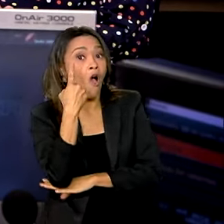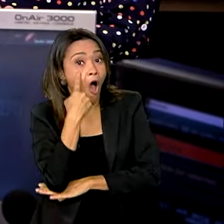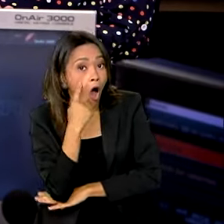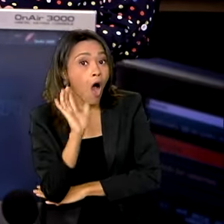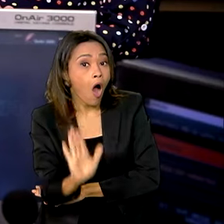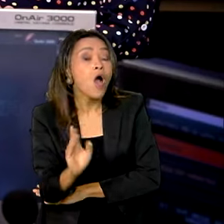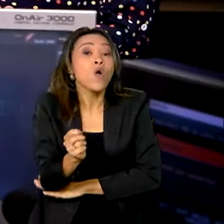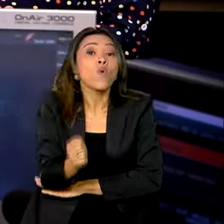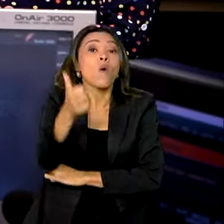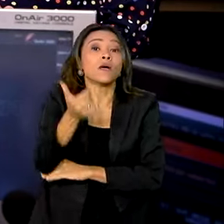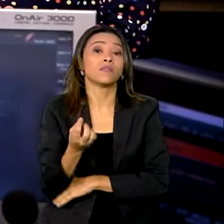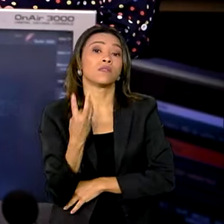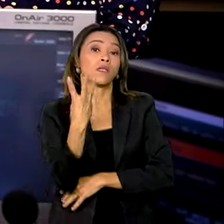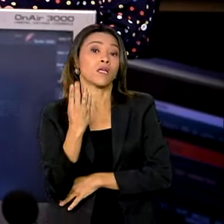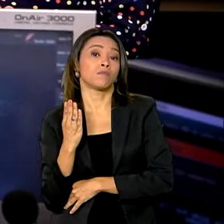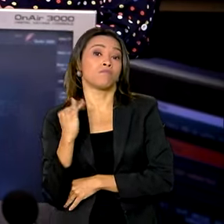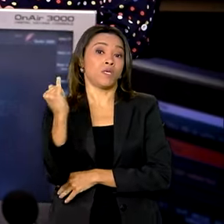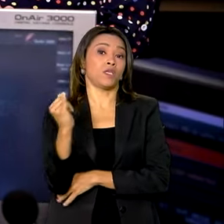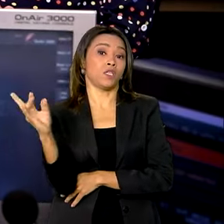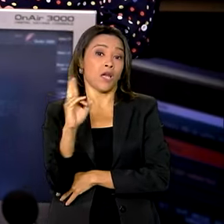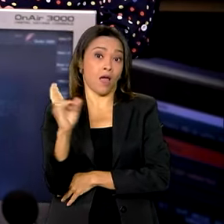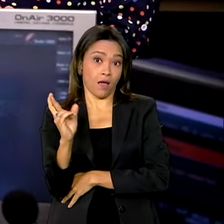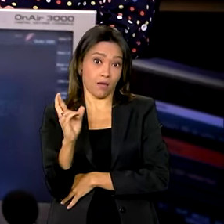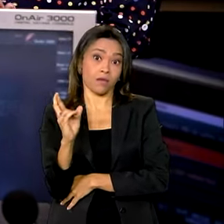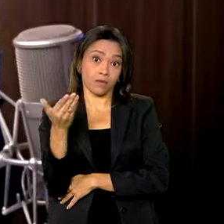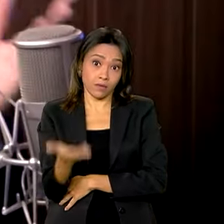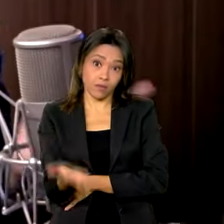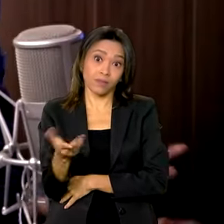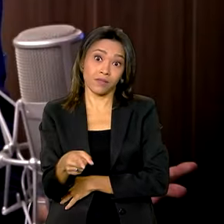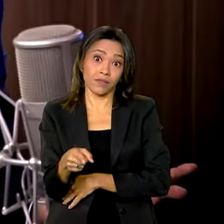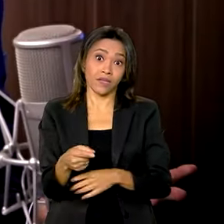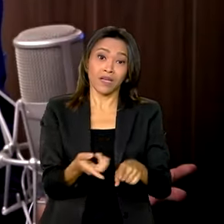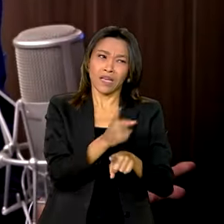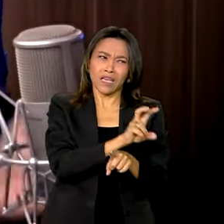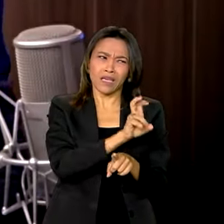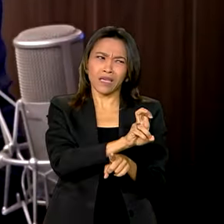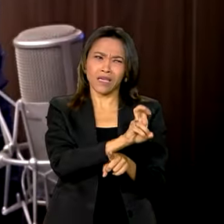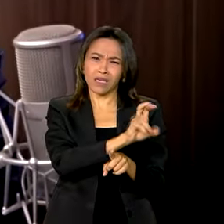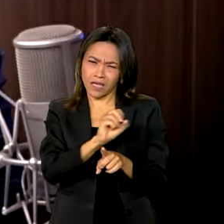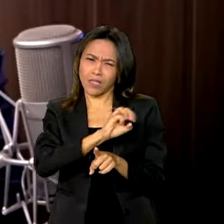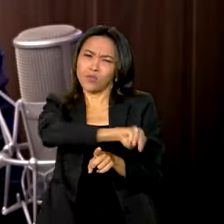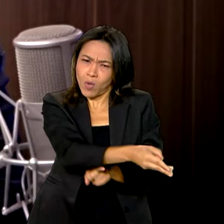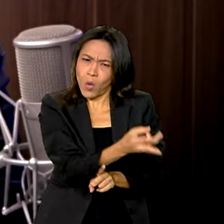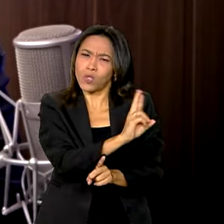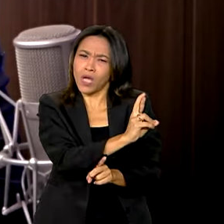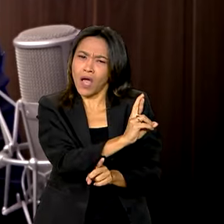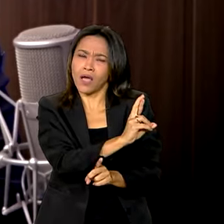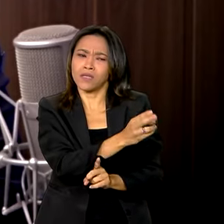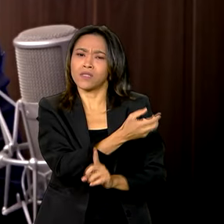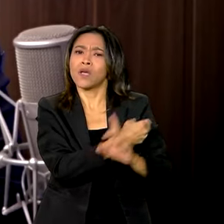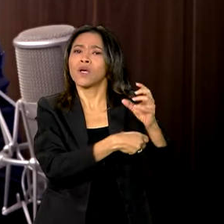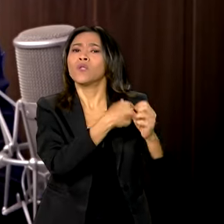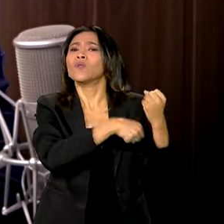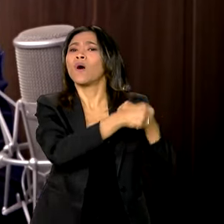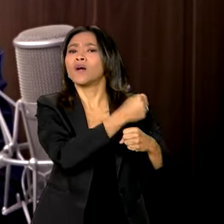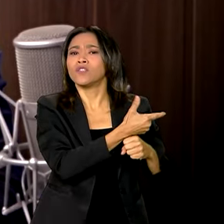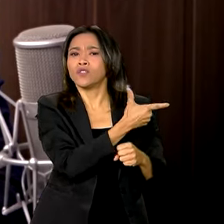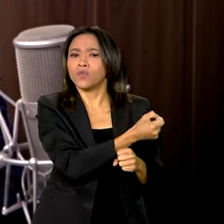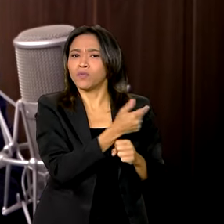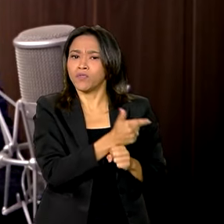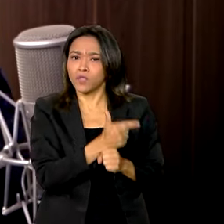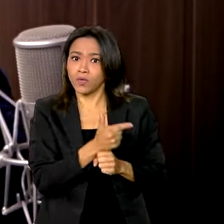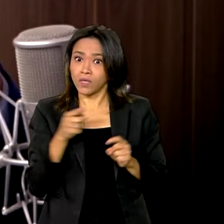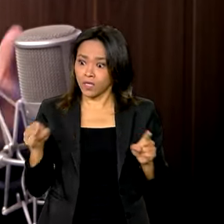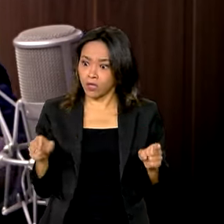que quase 3 bilhões de reais para 24 contra 500 milhões de reais no ano de 22. Essa é a grande